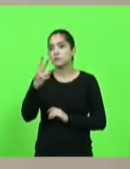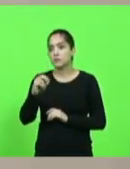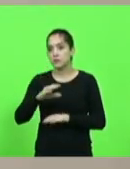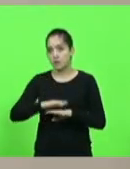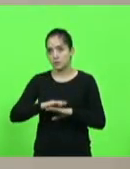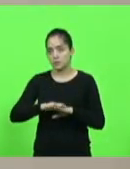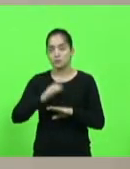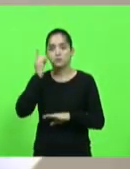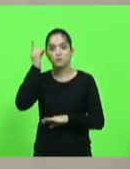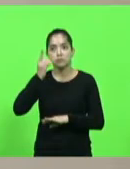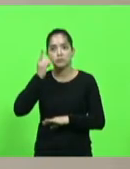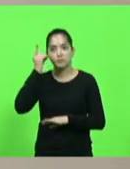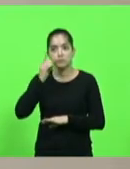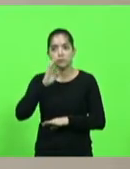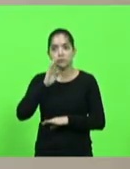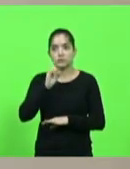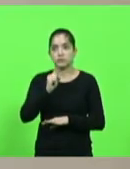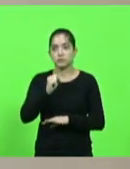deputado Bruno Souza.